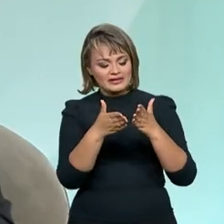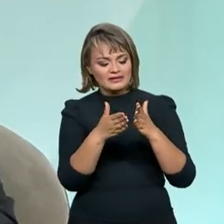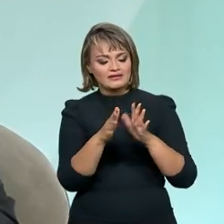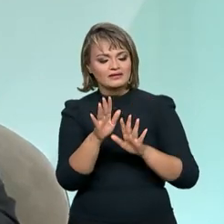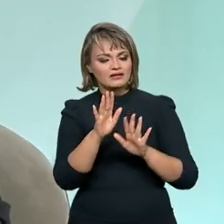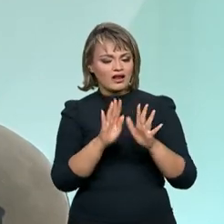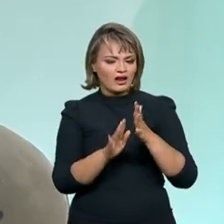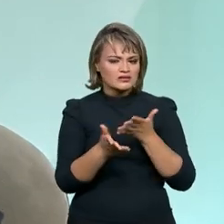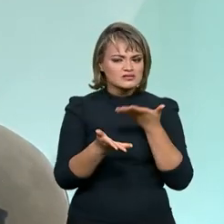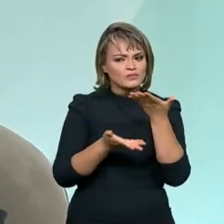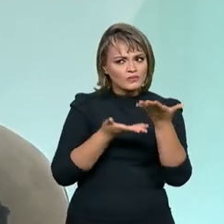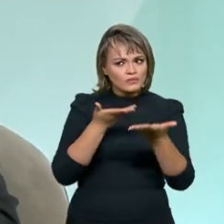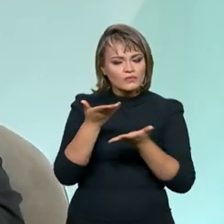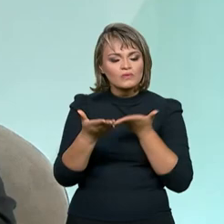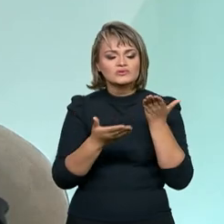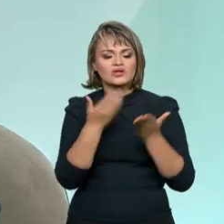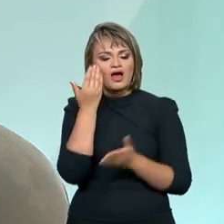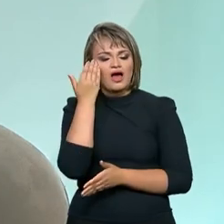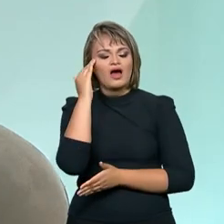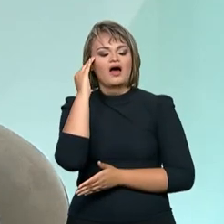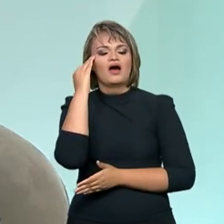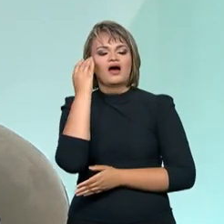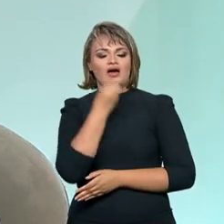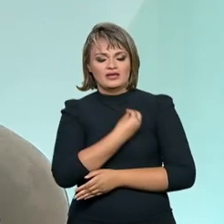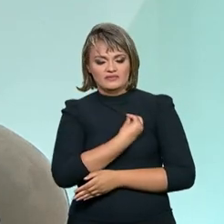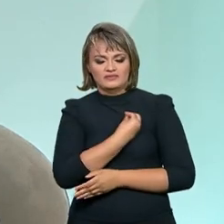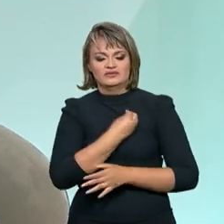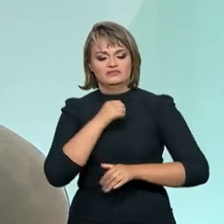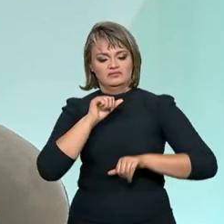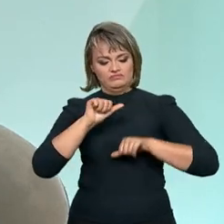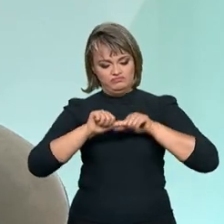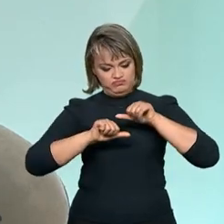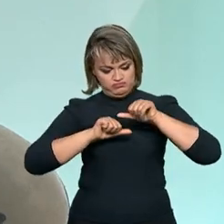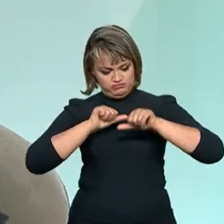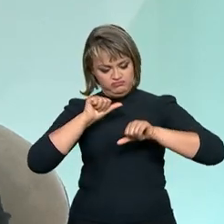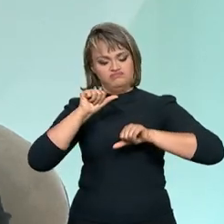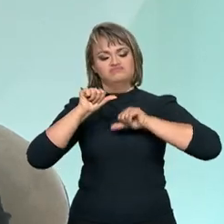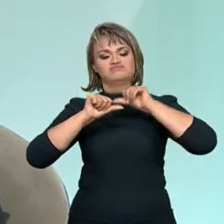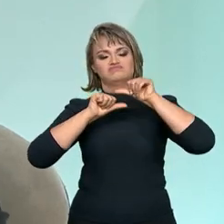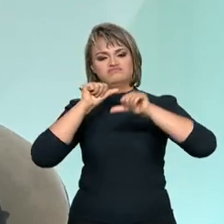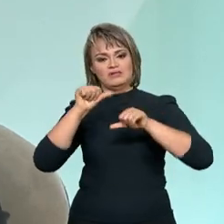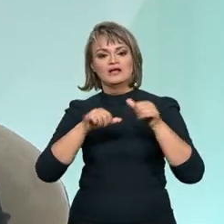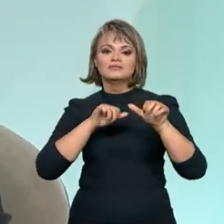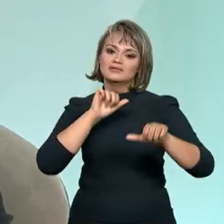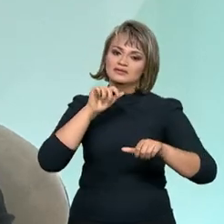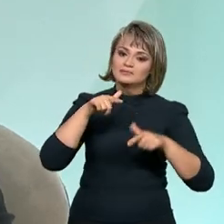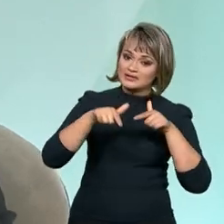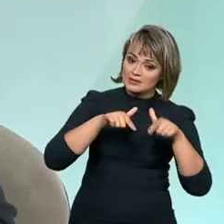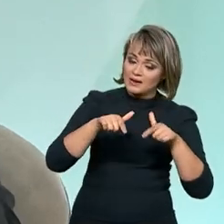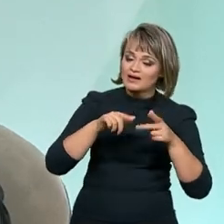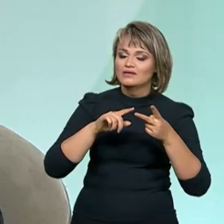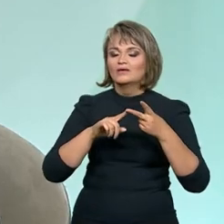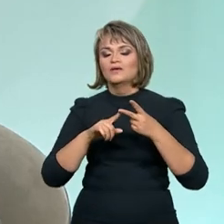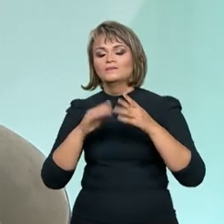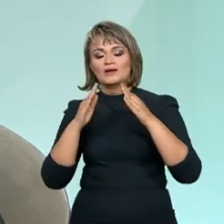estabilizar, ela consiga reconstruir seus projetos de vida, seja para trabalho, para moradia definitiva,